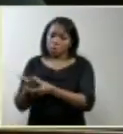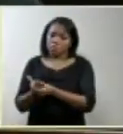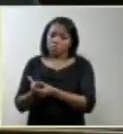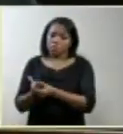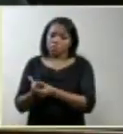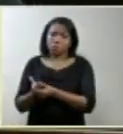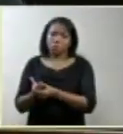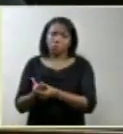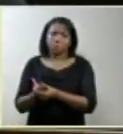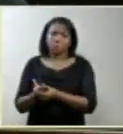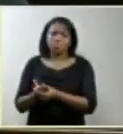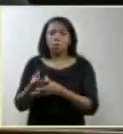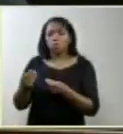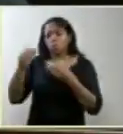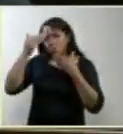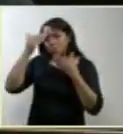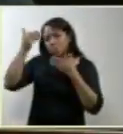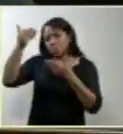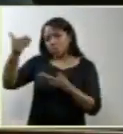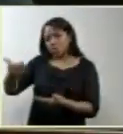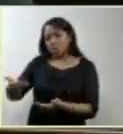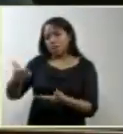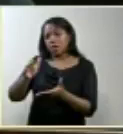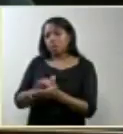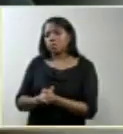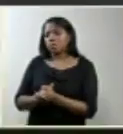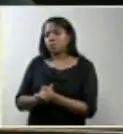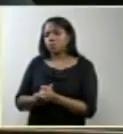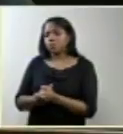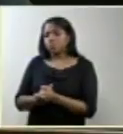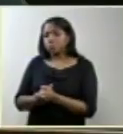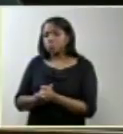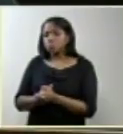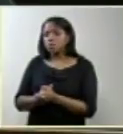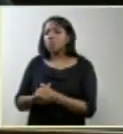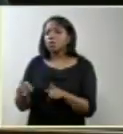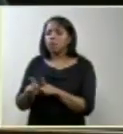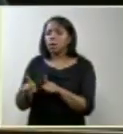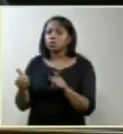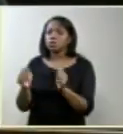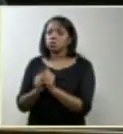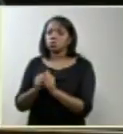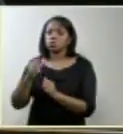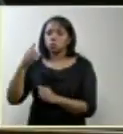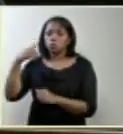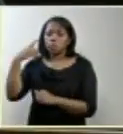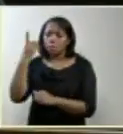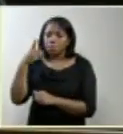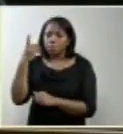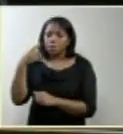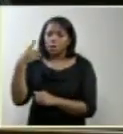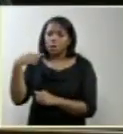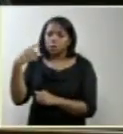muito obrigado às suas excelências os deputados federais referidos